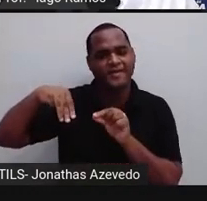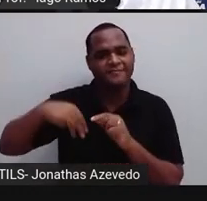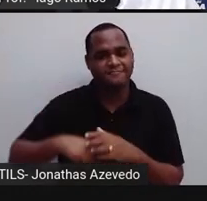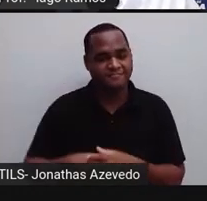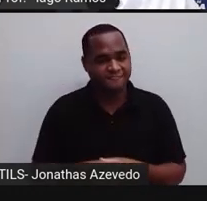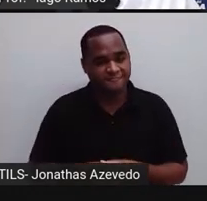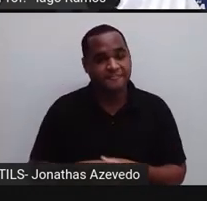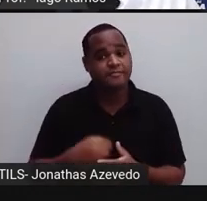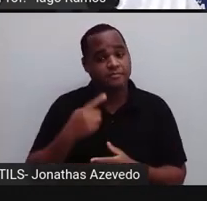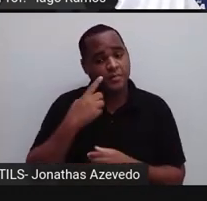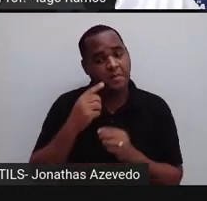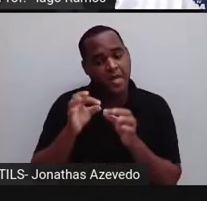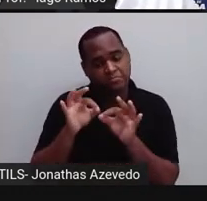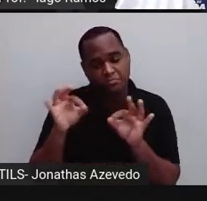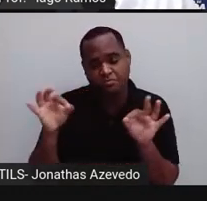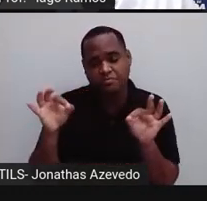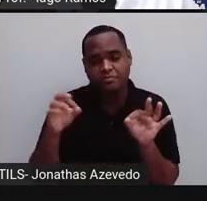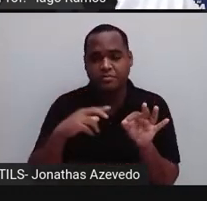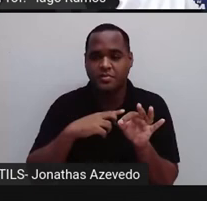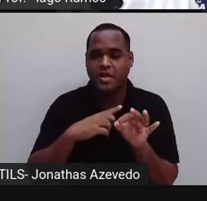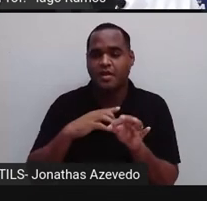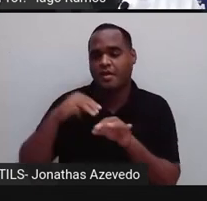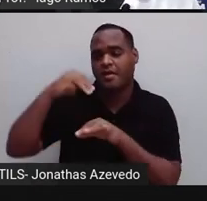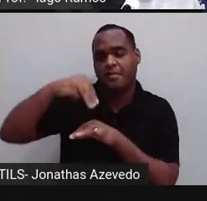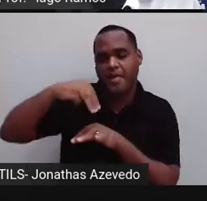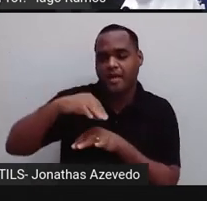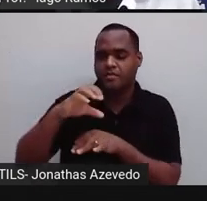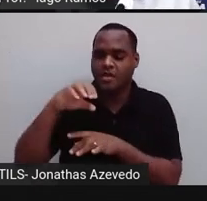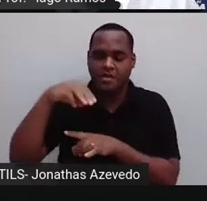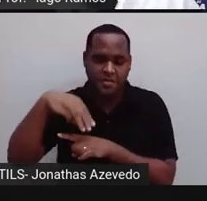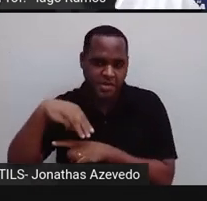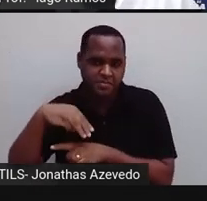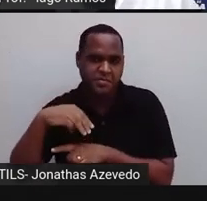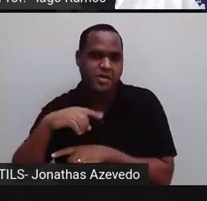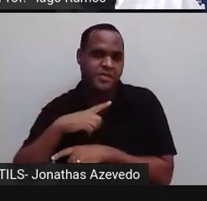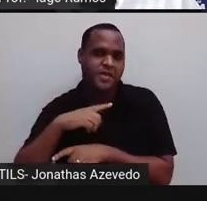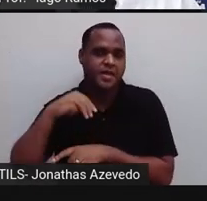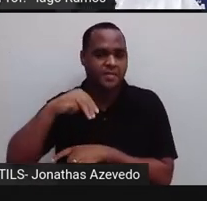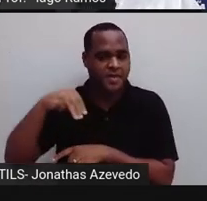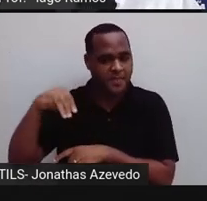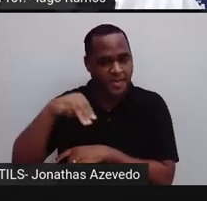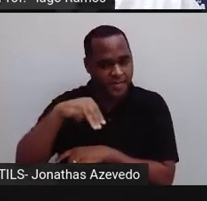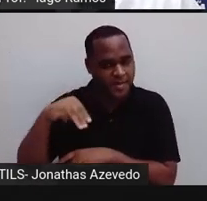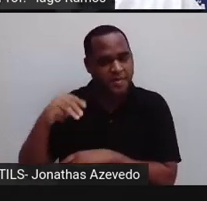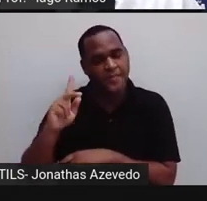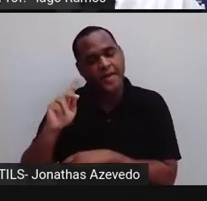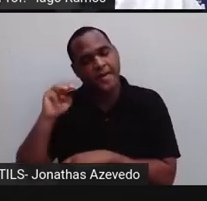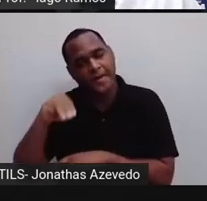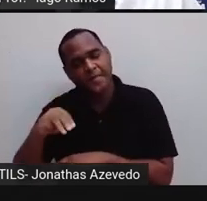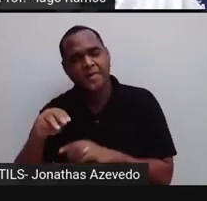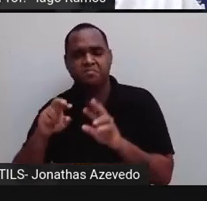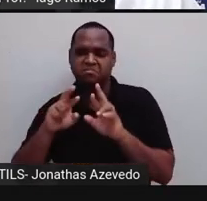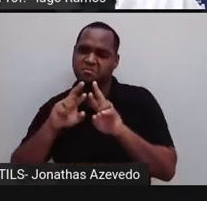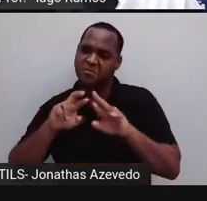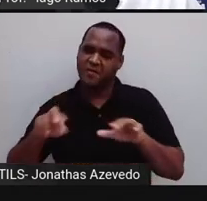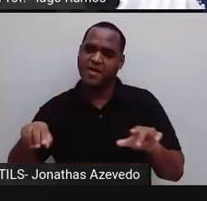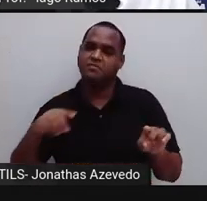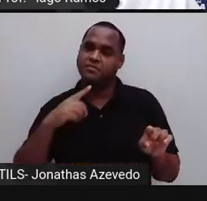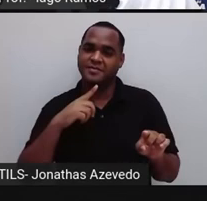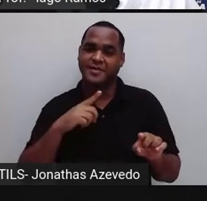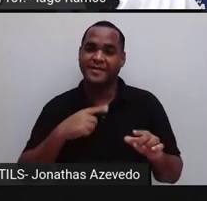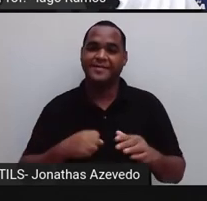é uma unidade de medida, como o metro, como o centímetro, como o quilômetro, né? Então, o nanômetro